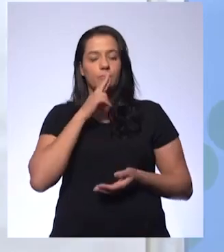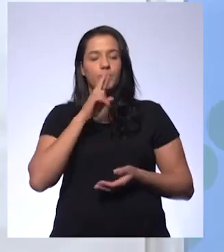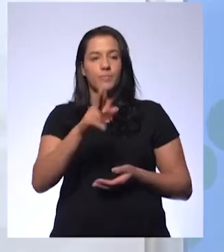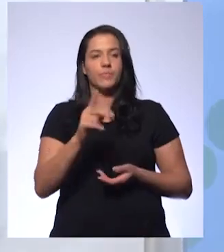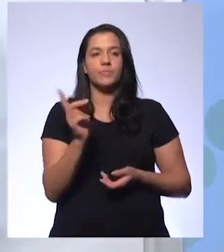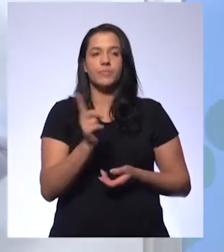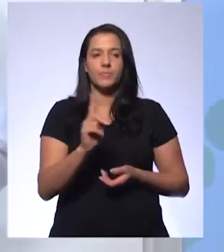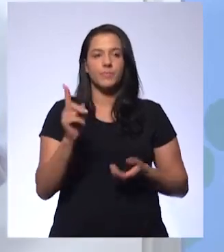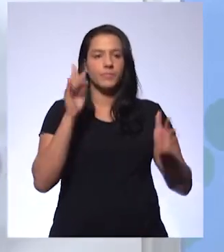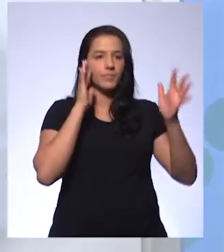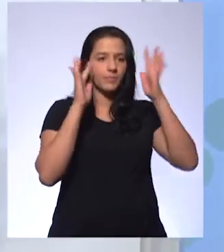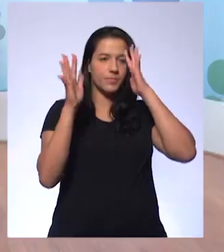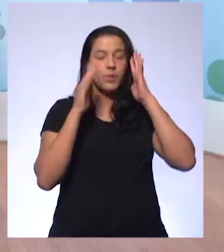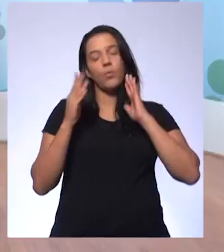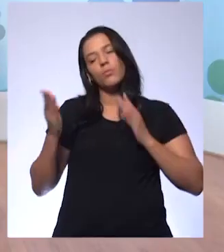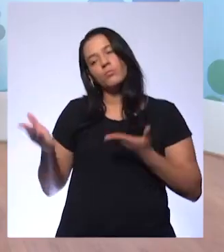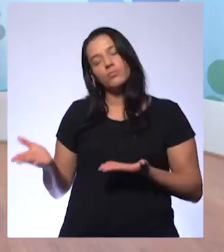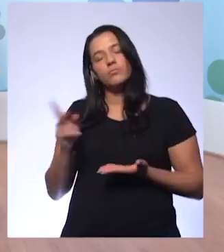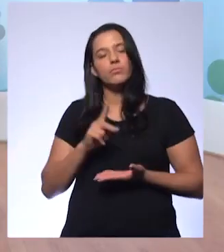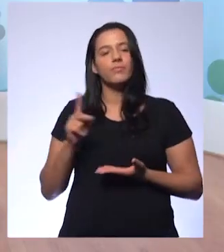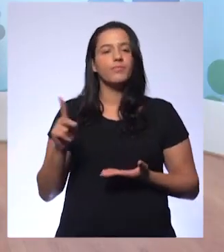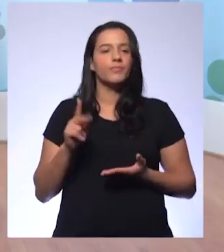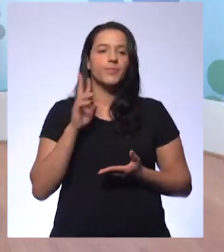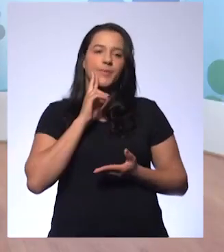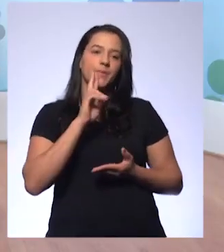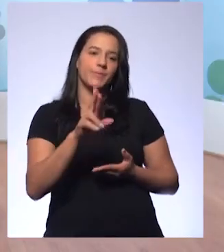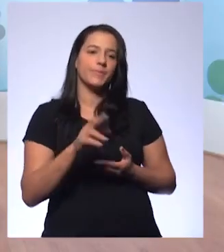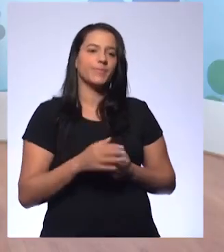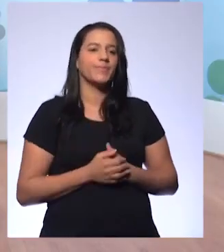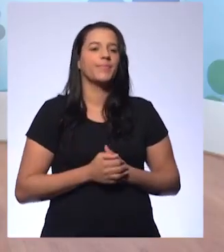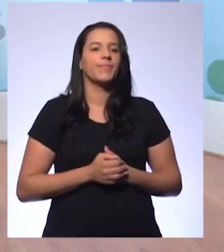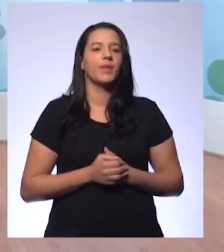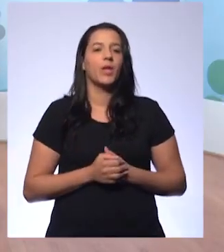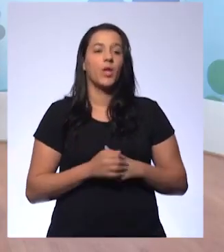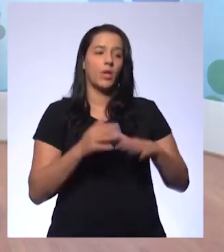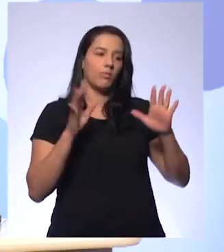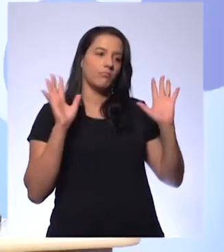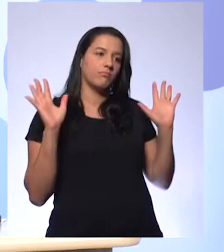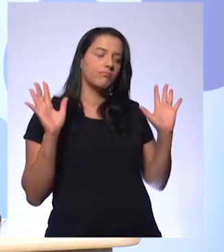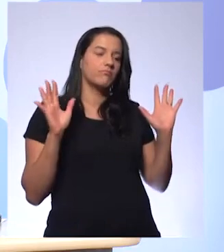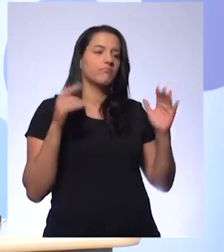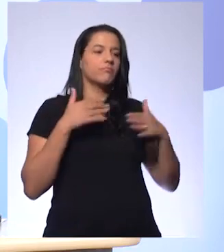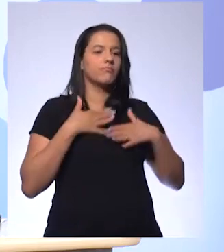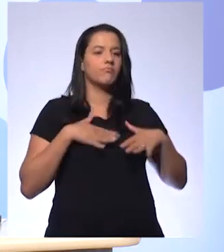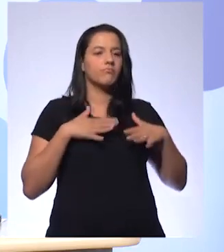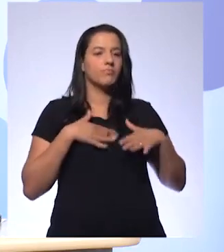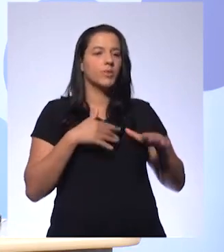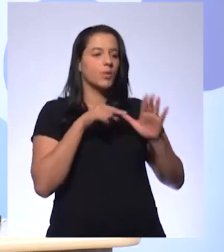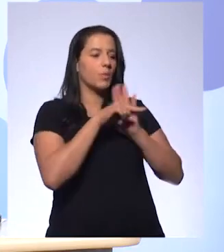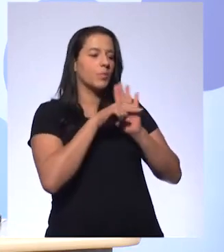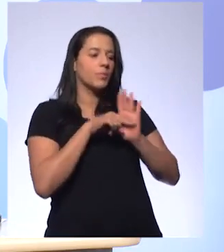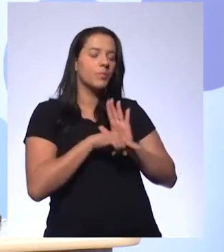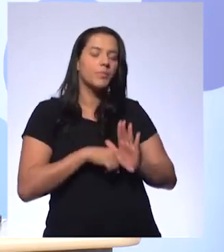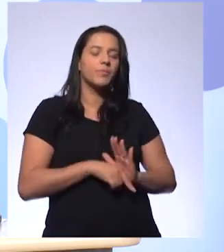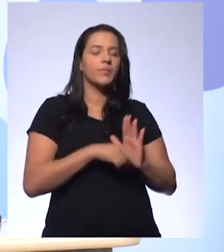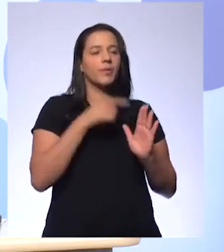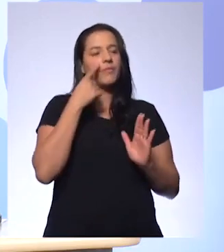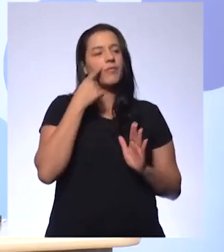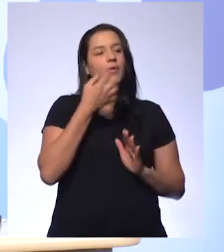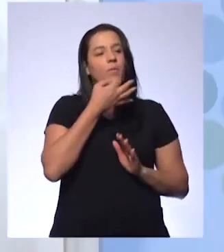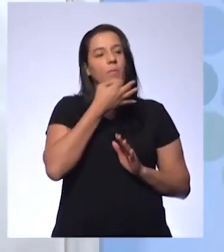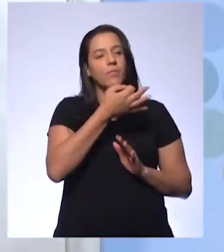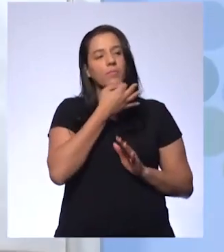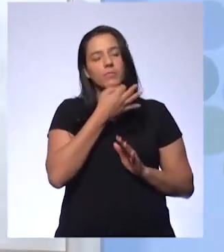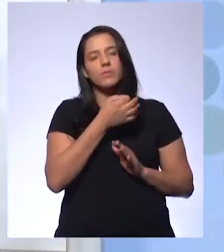Talvez o professor Magno depois dê a resposta. Eu estou aqui para formular a hipótese e ver as observações que os alunos vão formular.